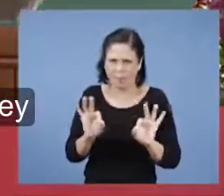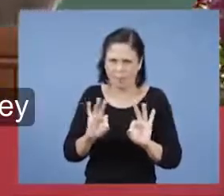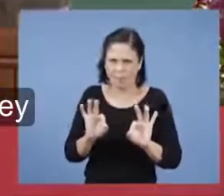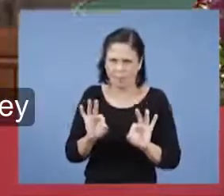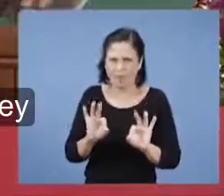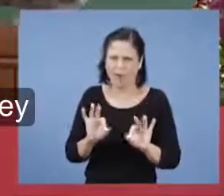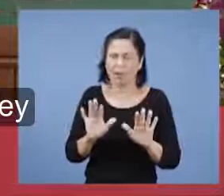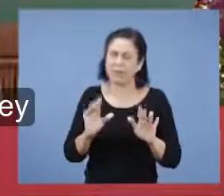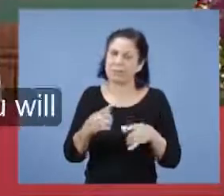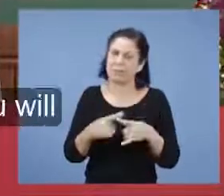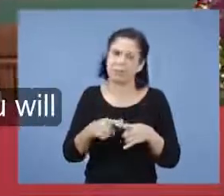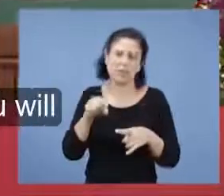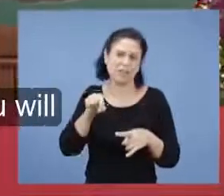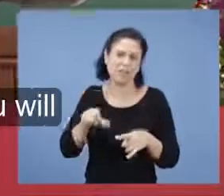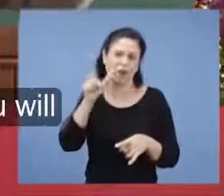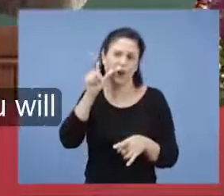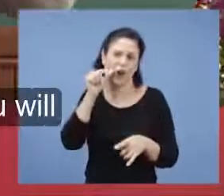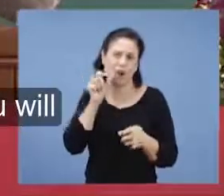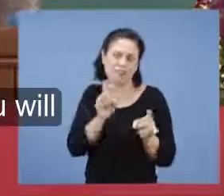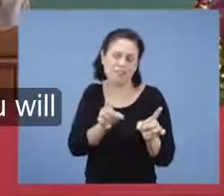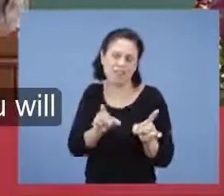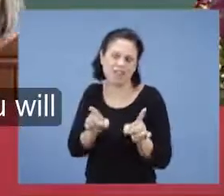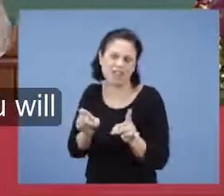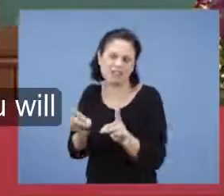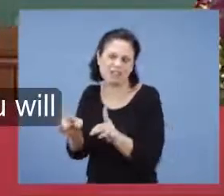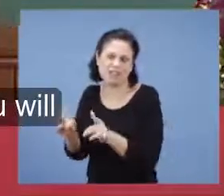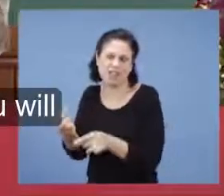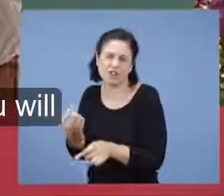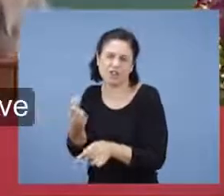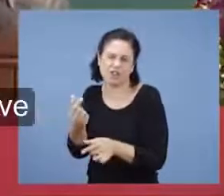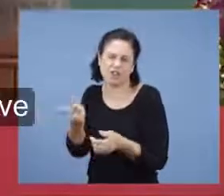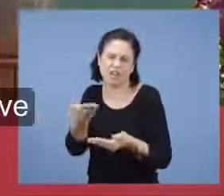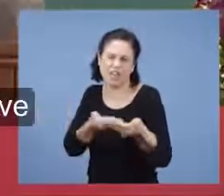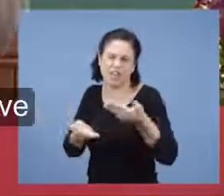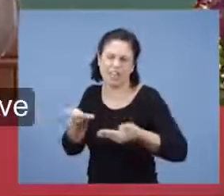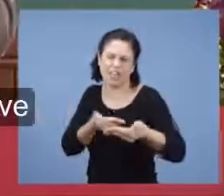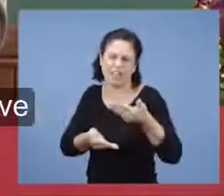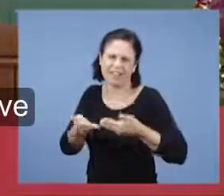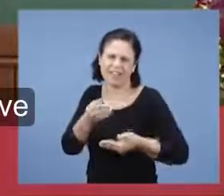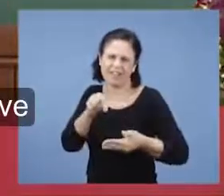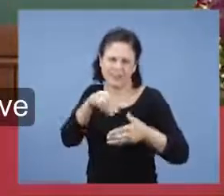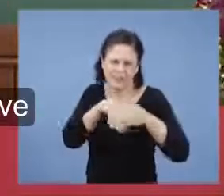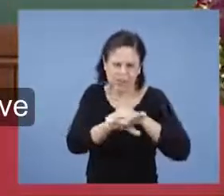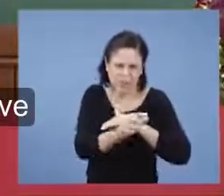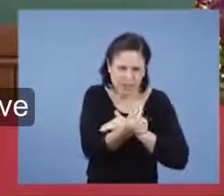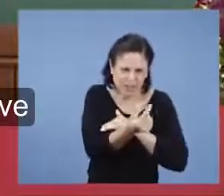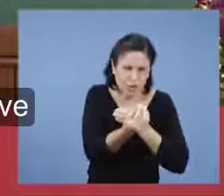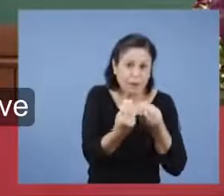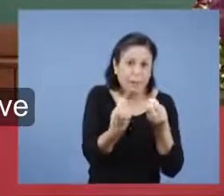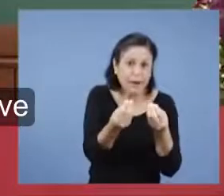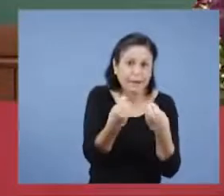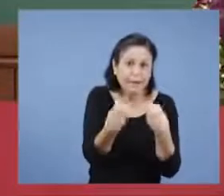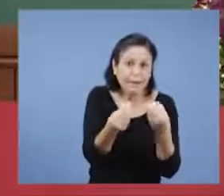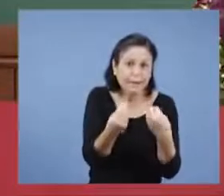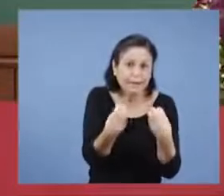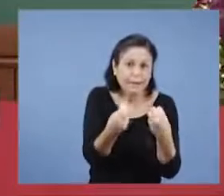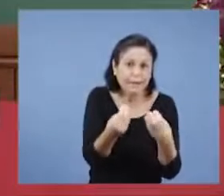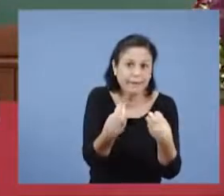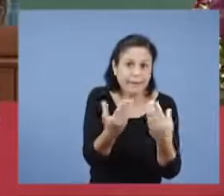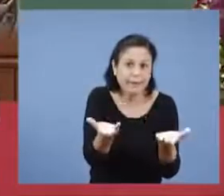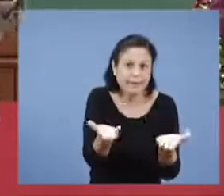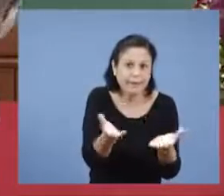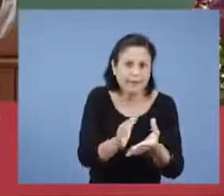comércio. Que se o comércio não vender. O dinheiro não circula. vai ficar guardando dinheiro. Para quê? Se tem